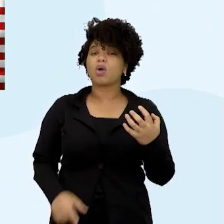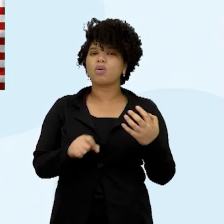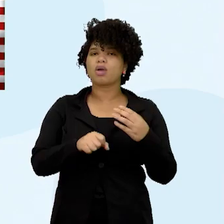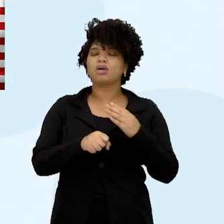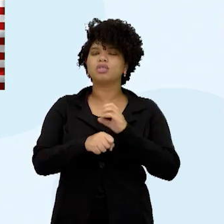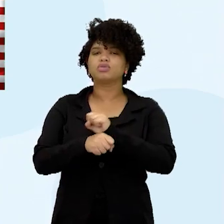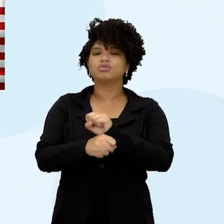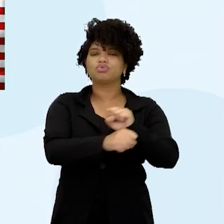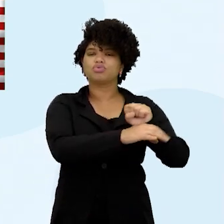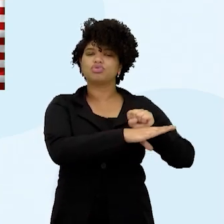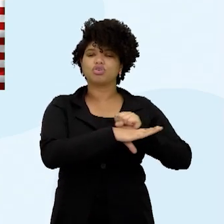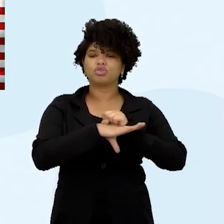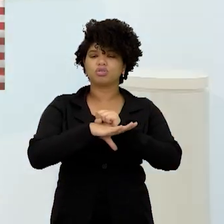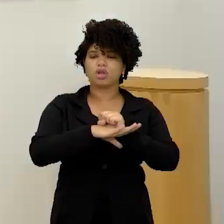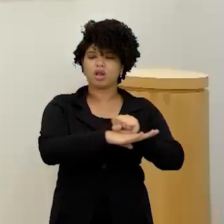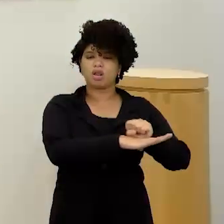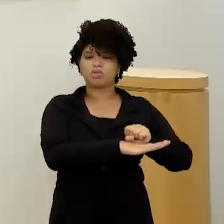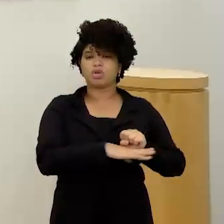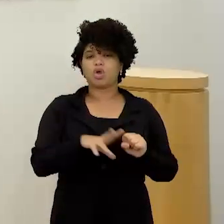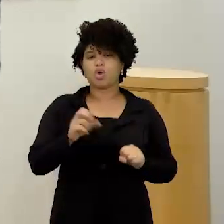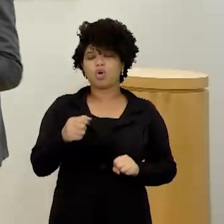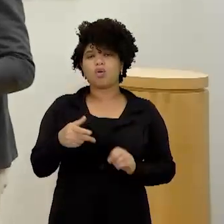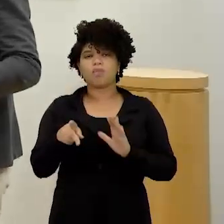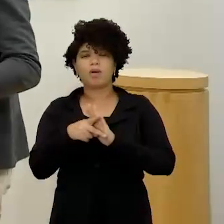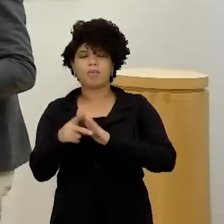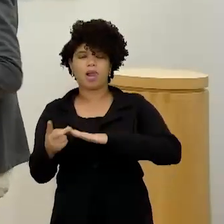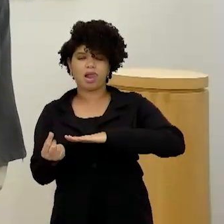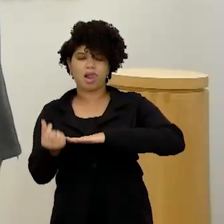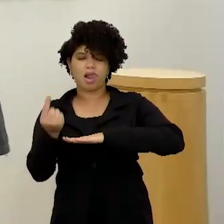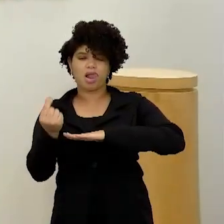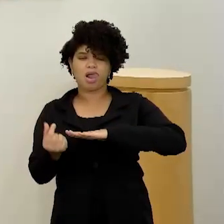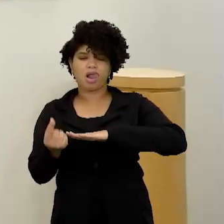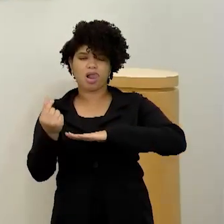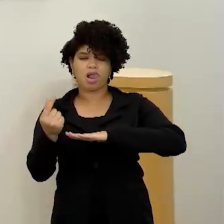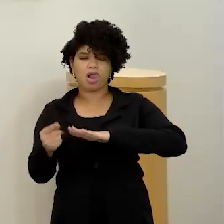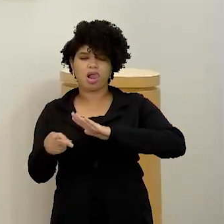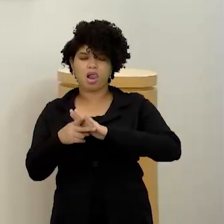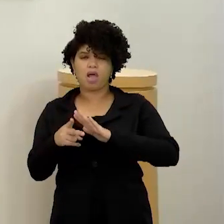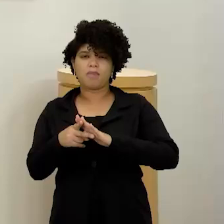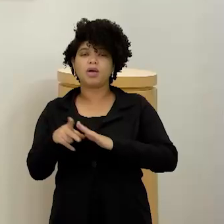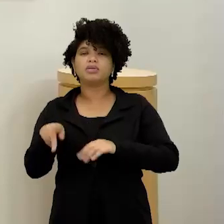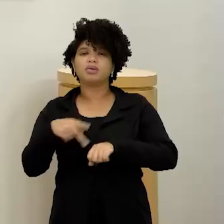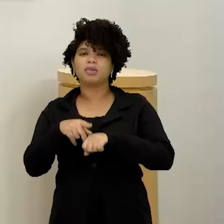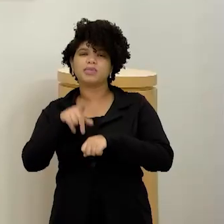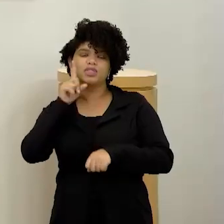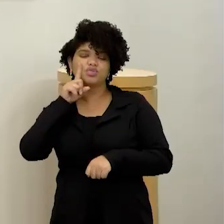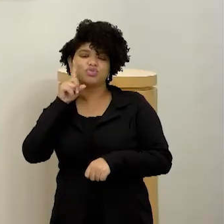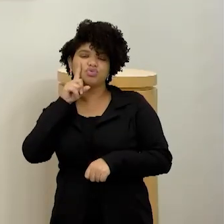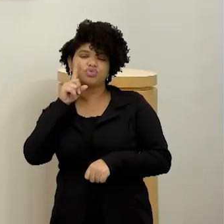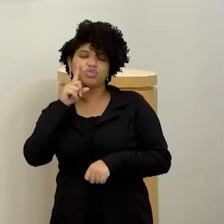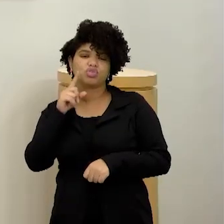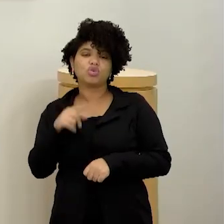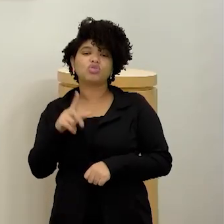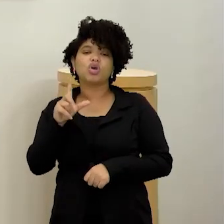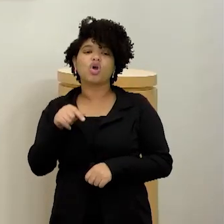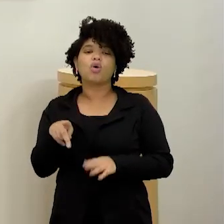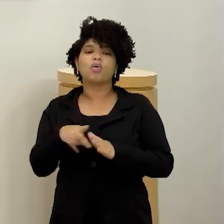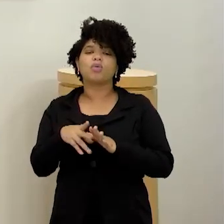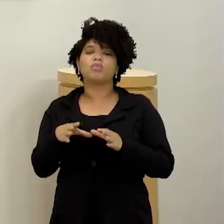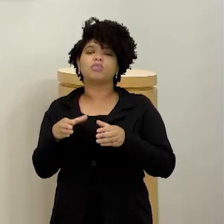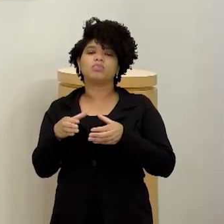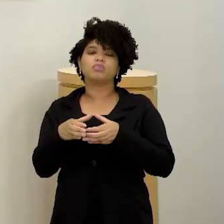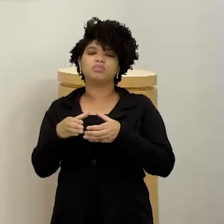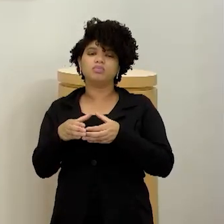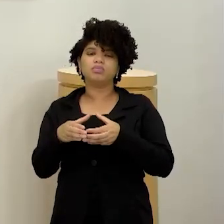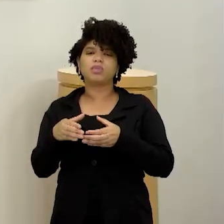social, ou o modelo capitalista norte-americano, privilegiando aí a questão do